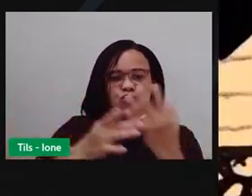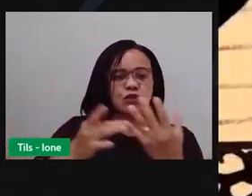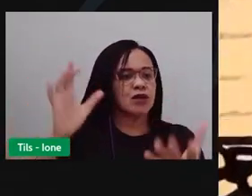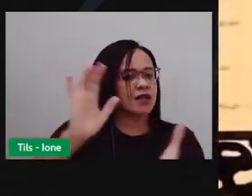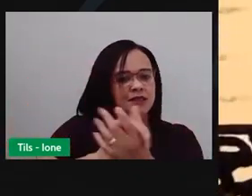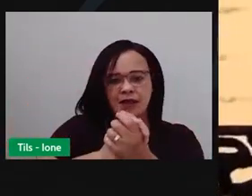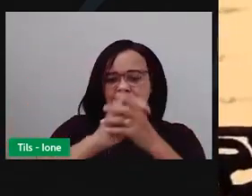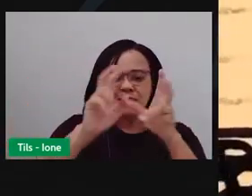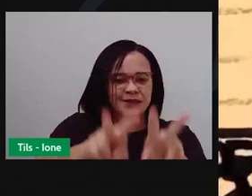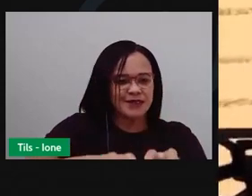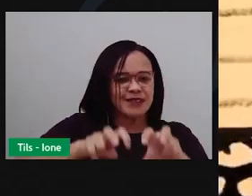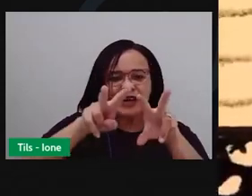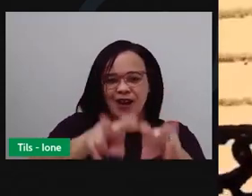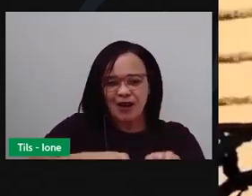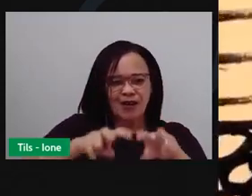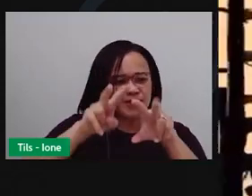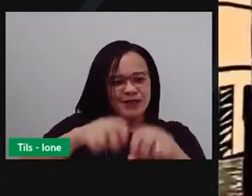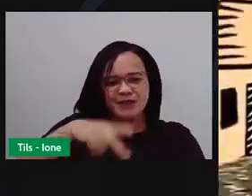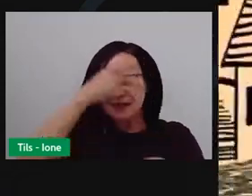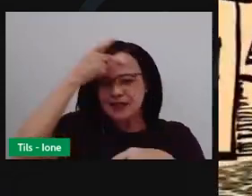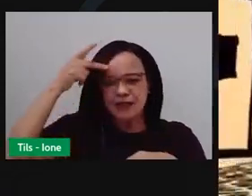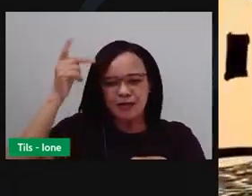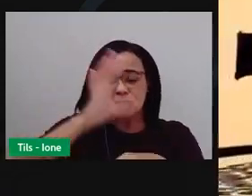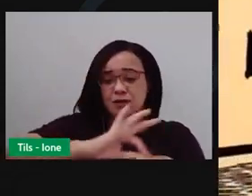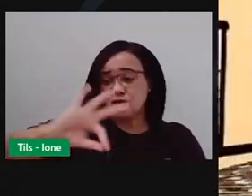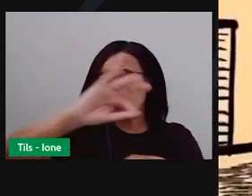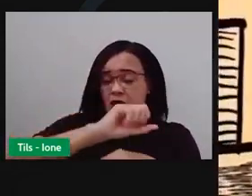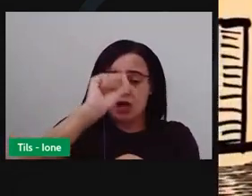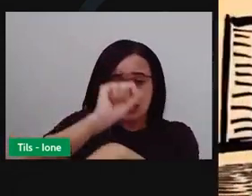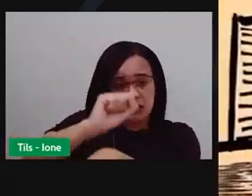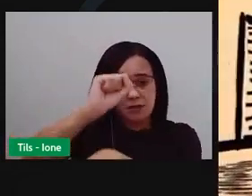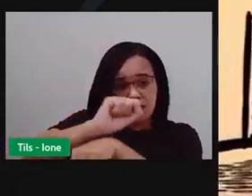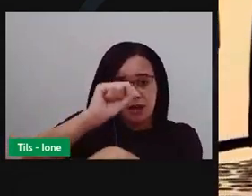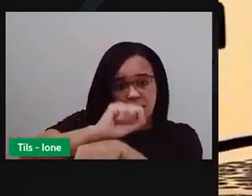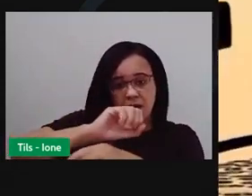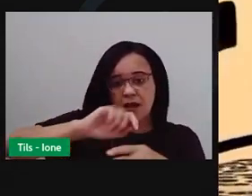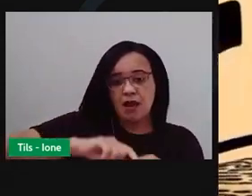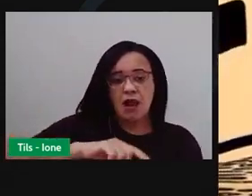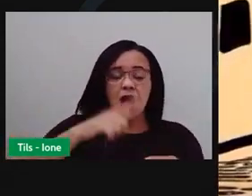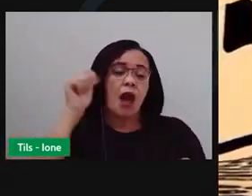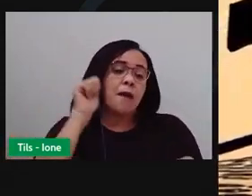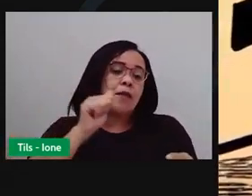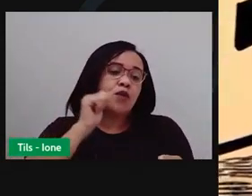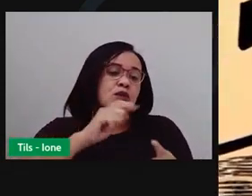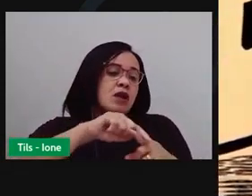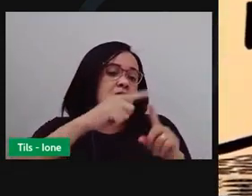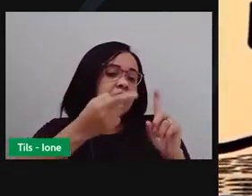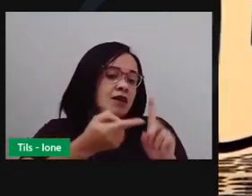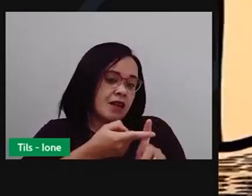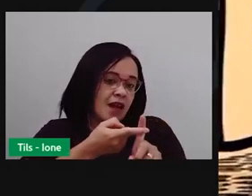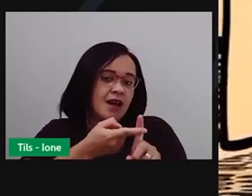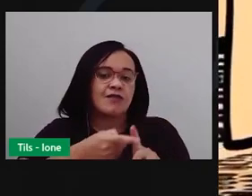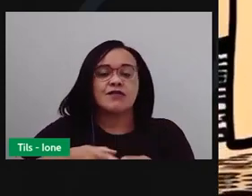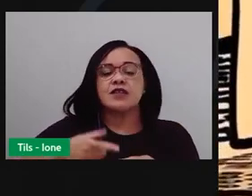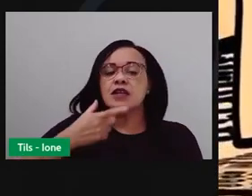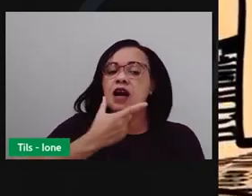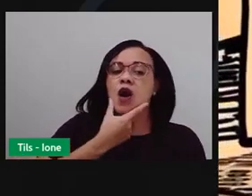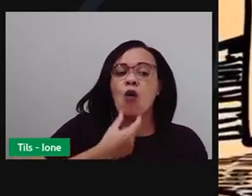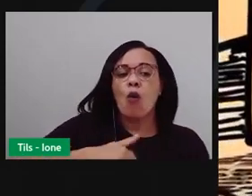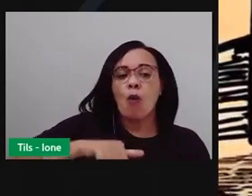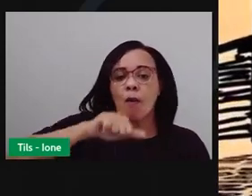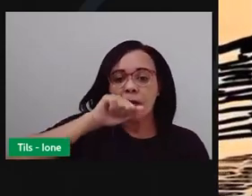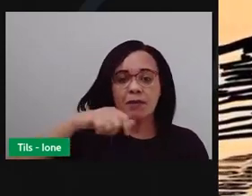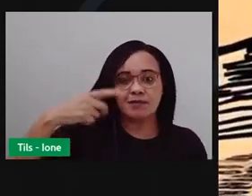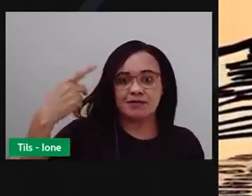mais aguardados do arraiá. A noiva aparece grávida e seu pai obriga o noivo bêbado a casar com uma espingarda